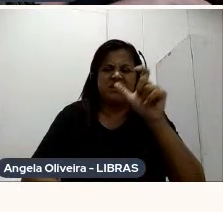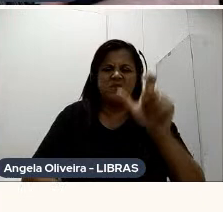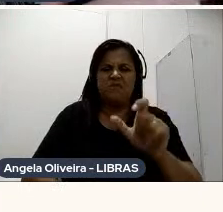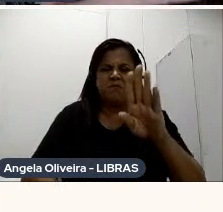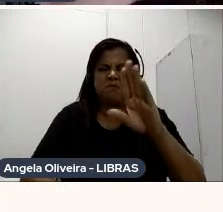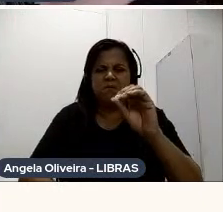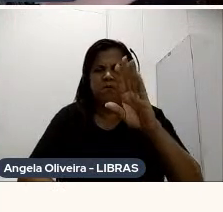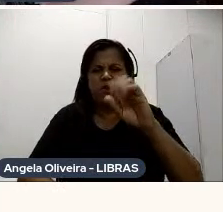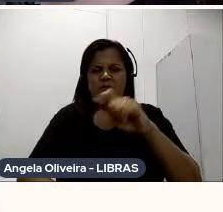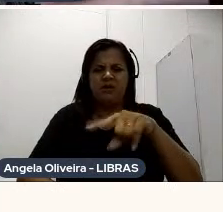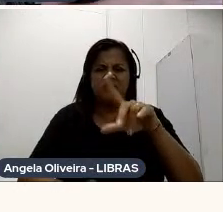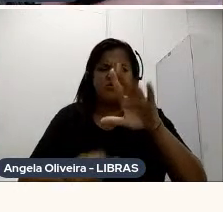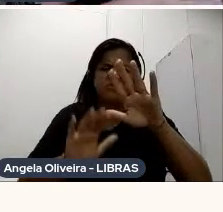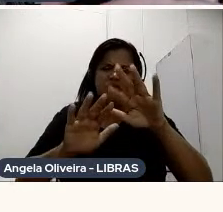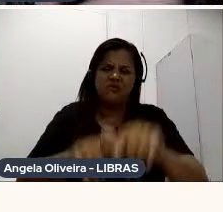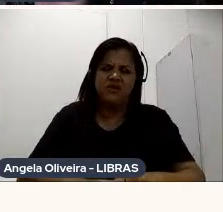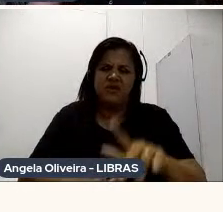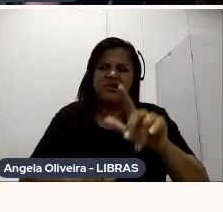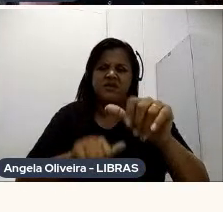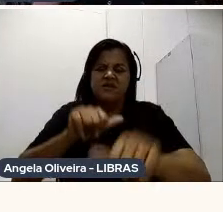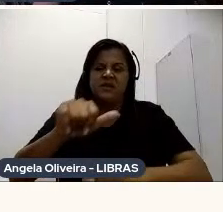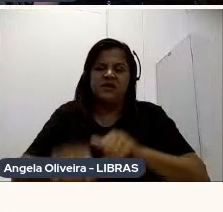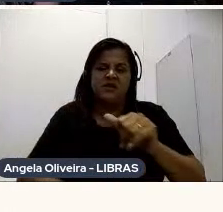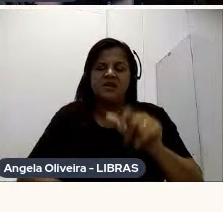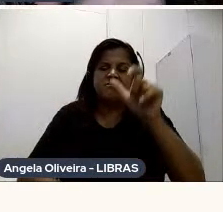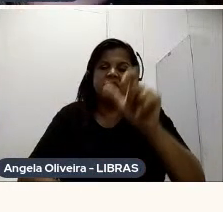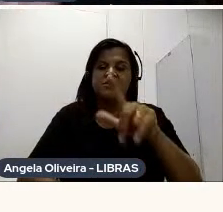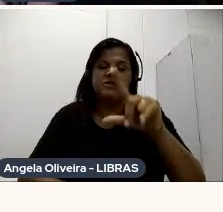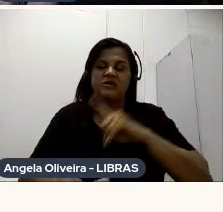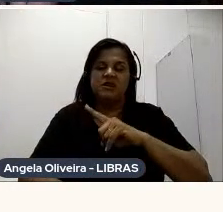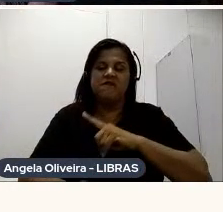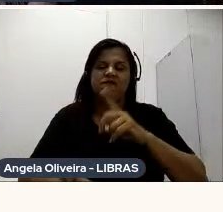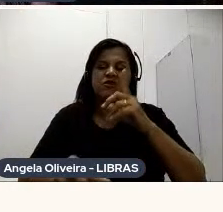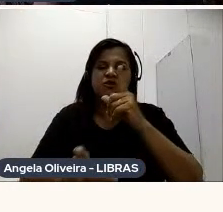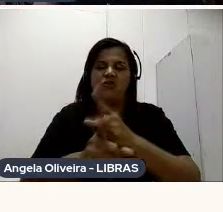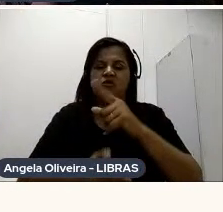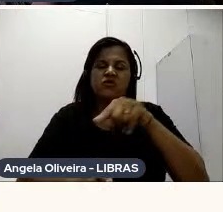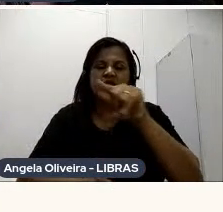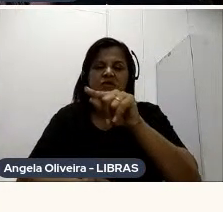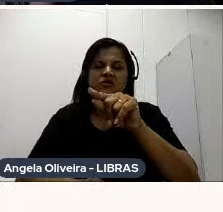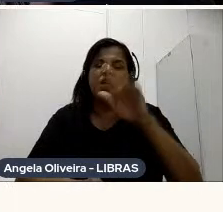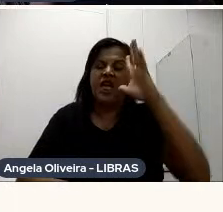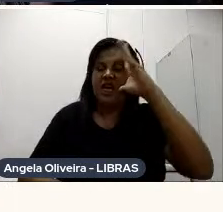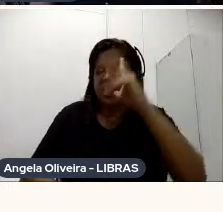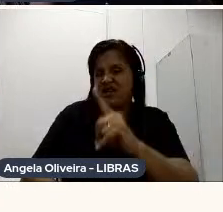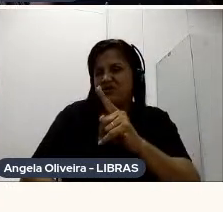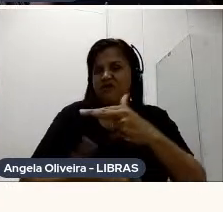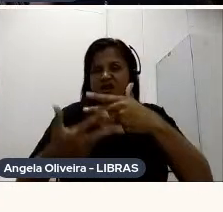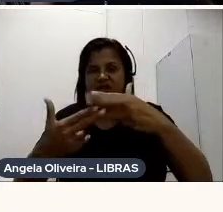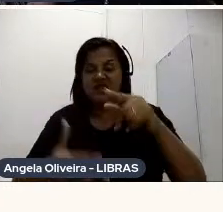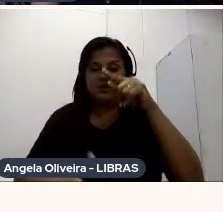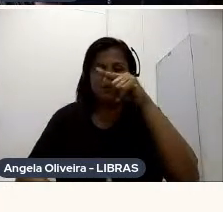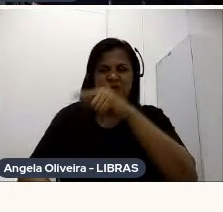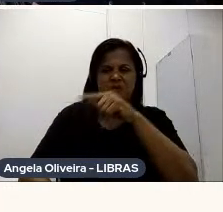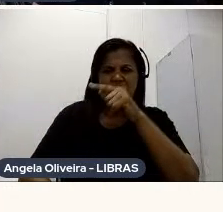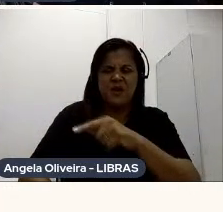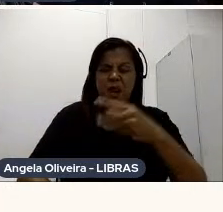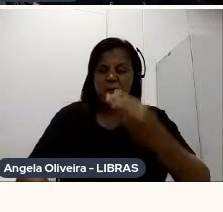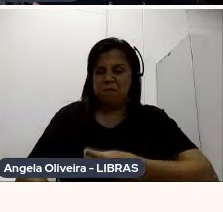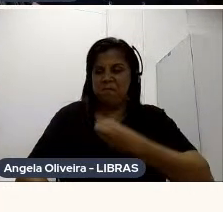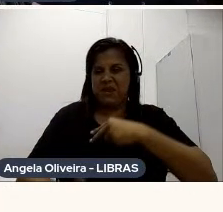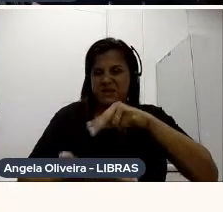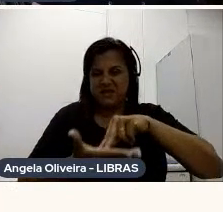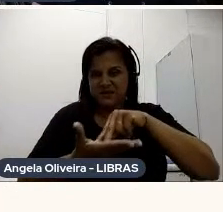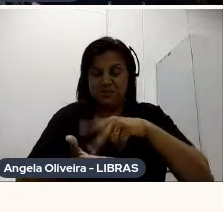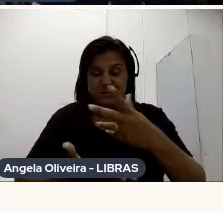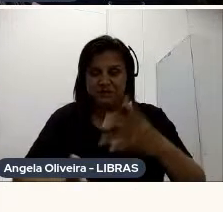road movie Em que o personagem Tenta encontrar O seu autor E resolver Essa questão Com ele Presencialmente Não